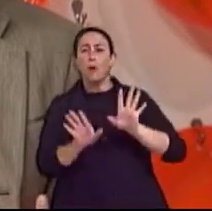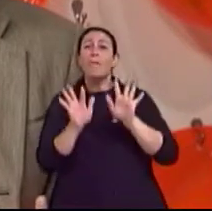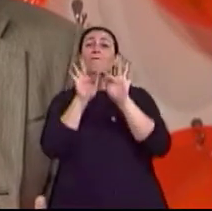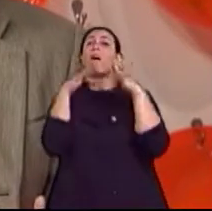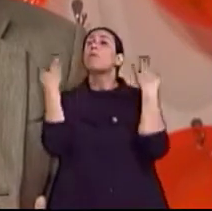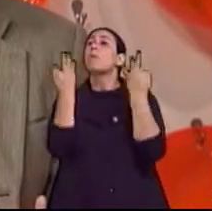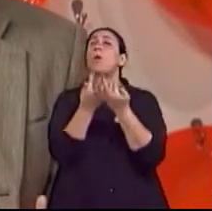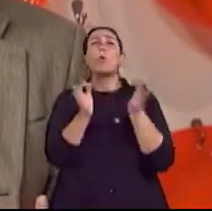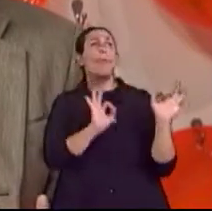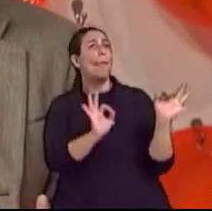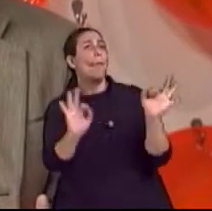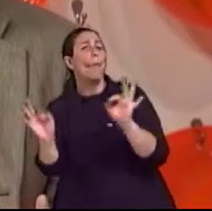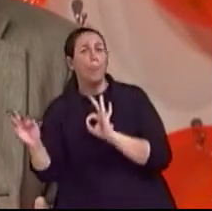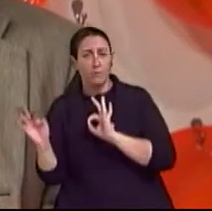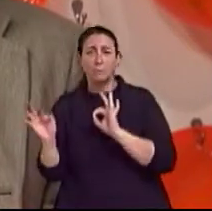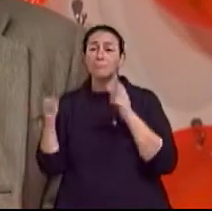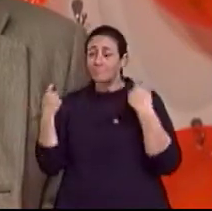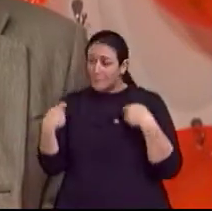familiares estarem ao lado.